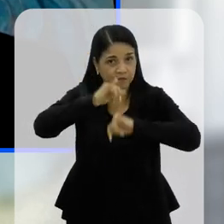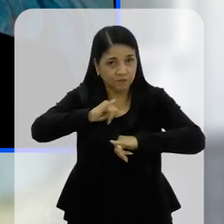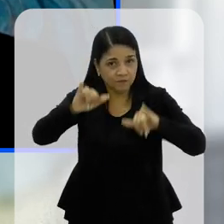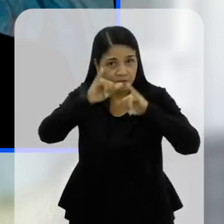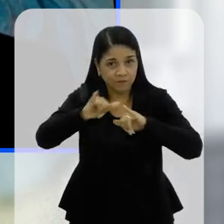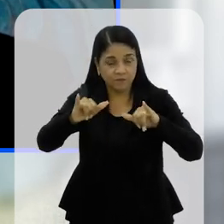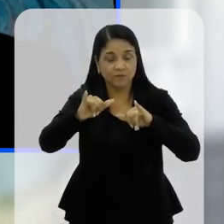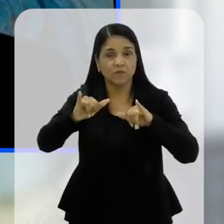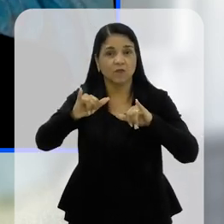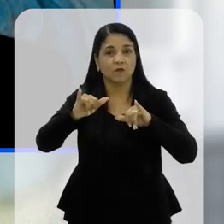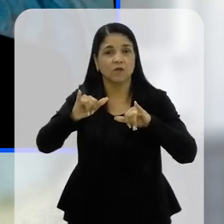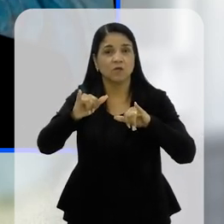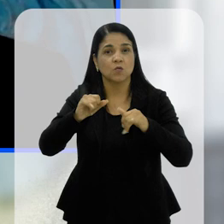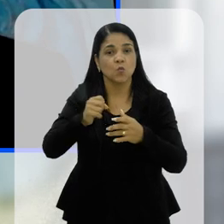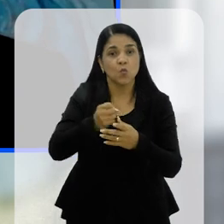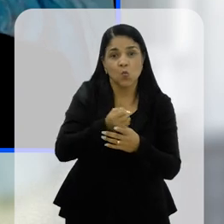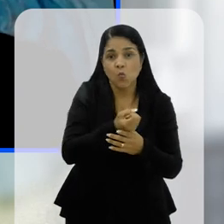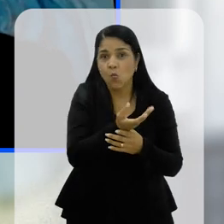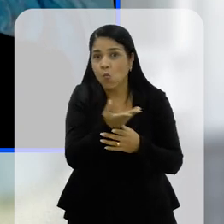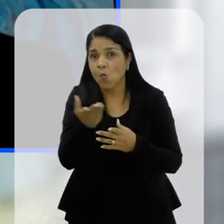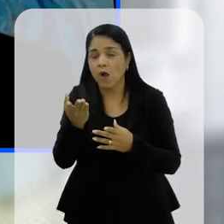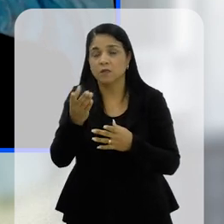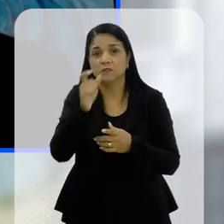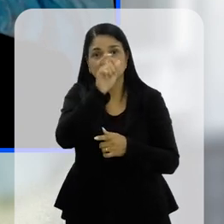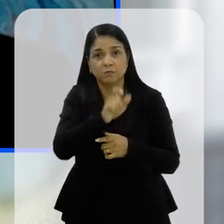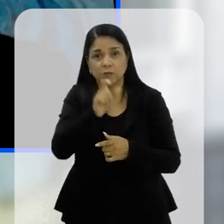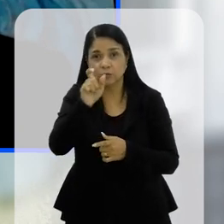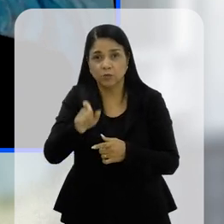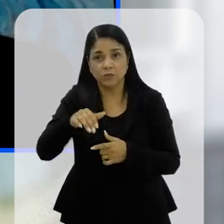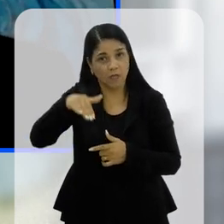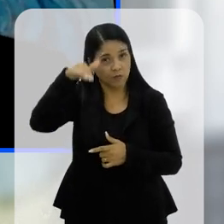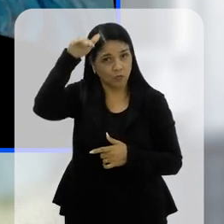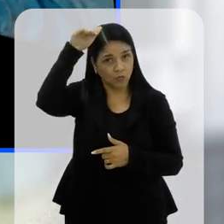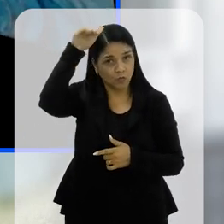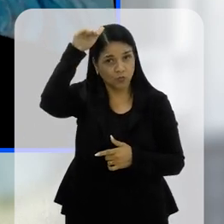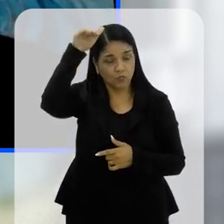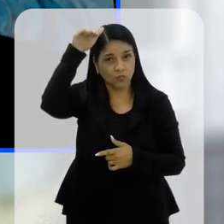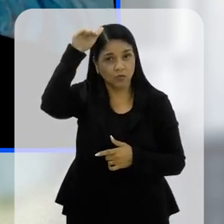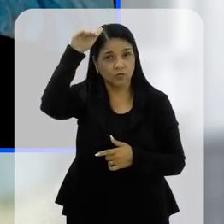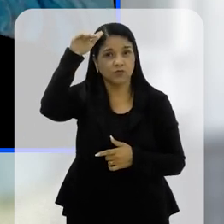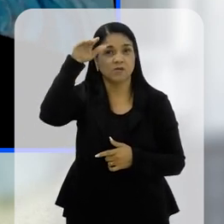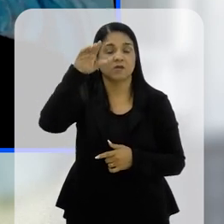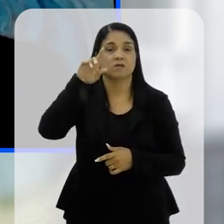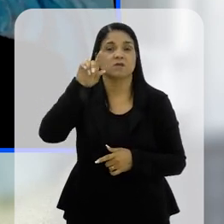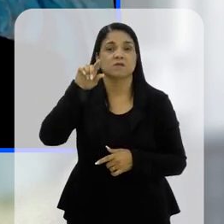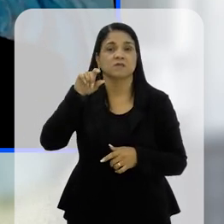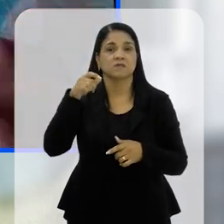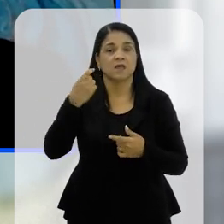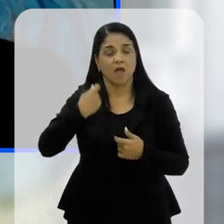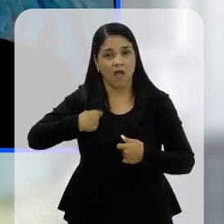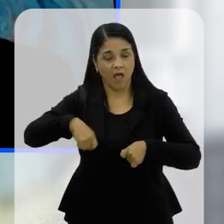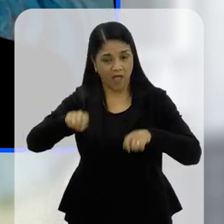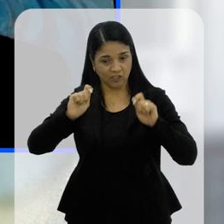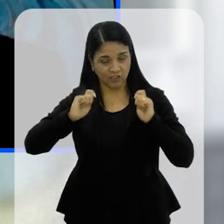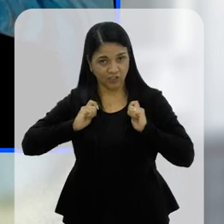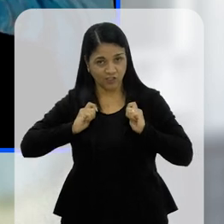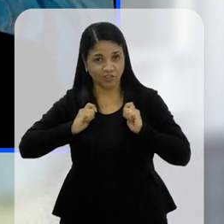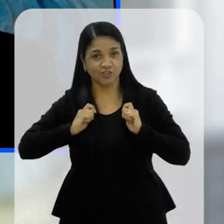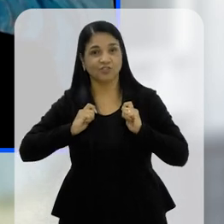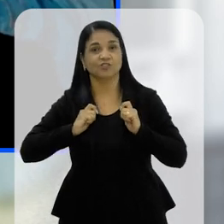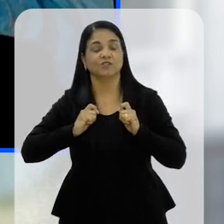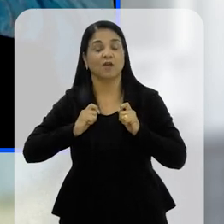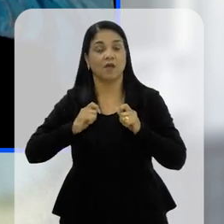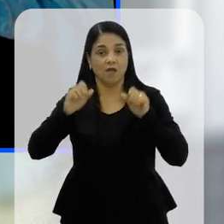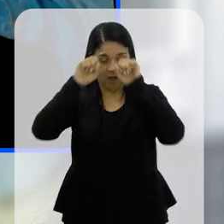noticiários a quantidade de pessoas adultas, e a gente vê muito mais artistas, né?